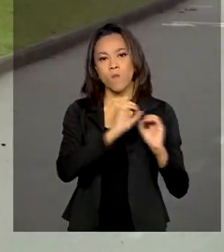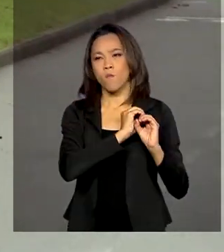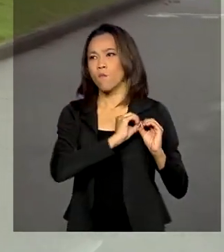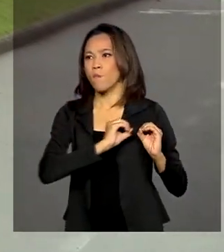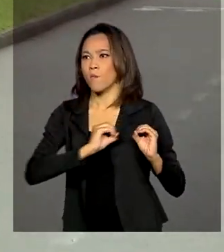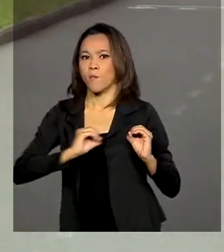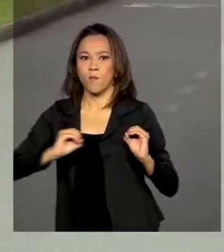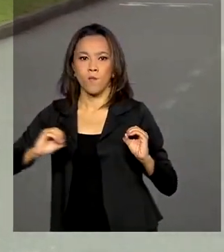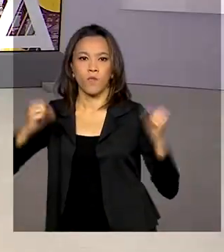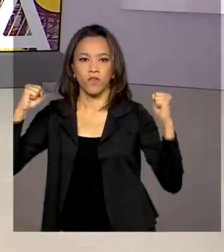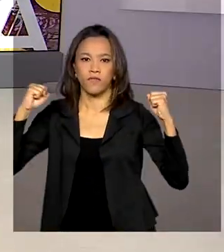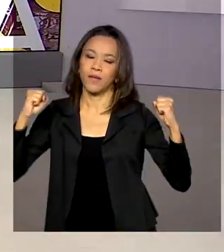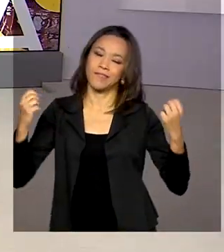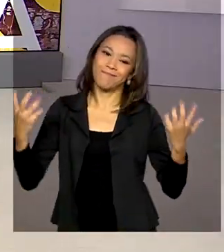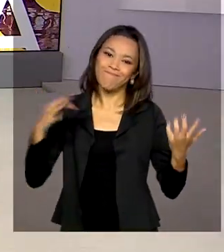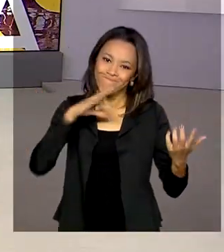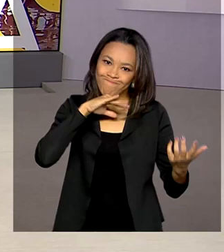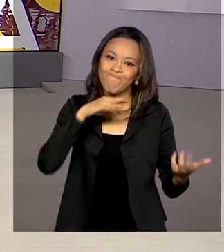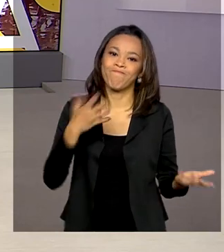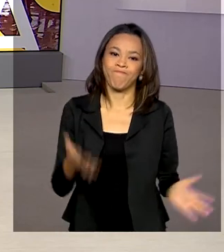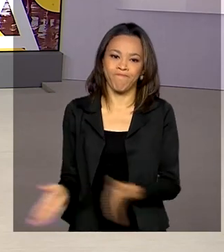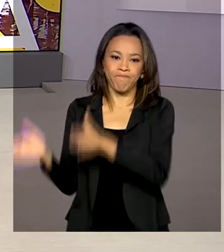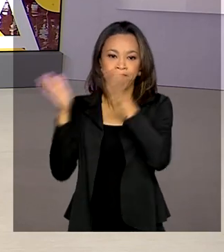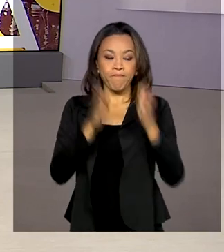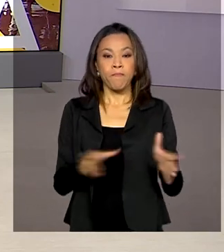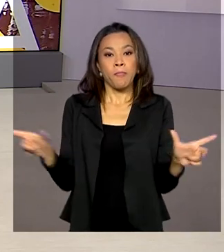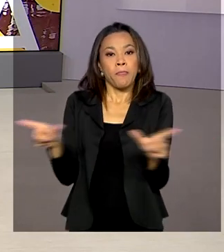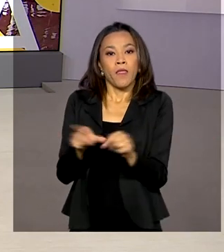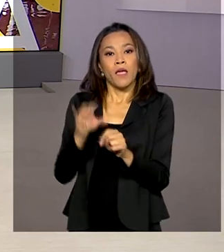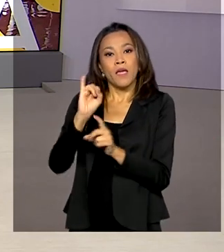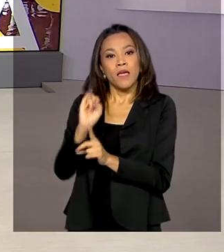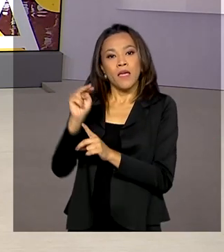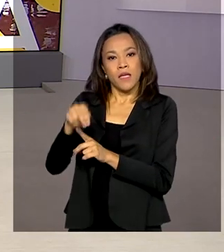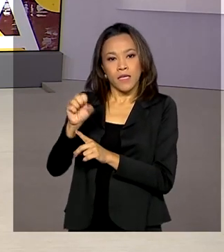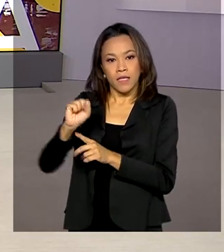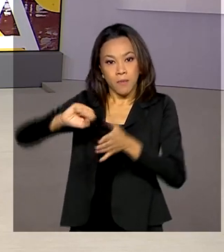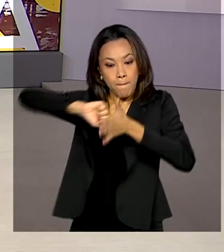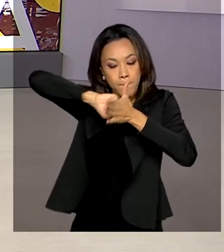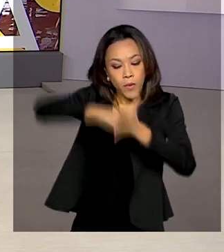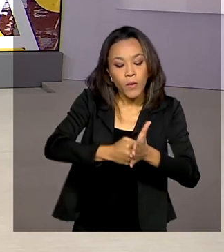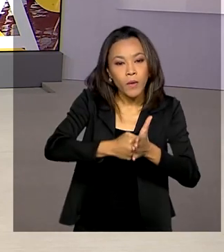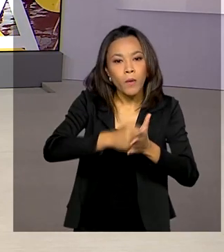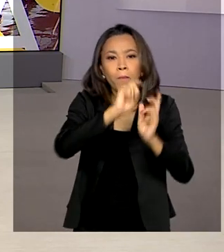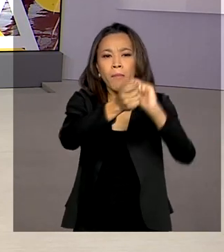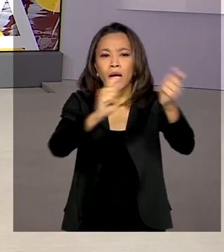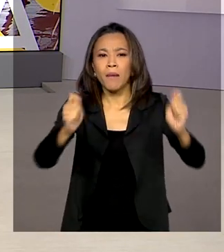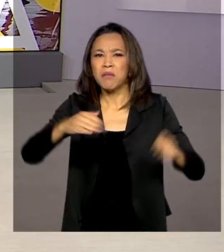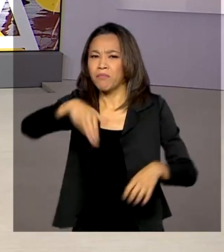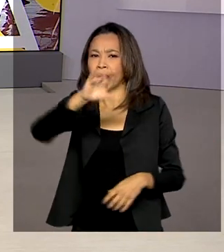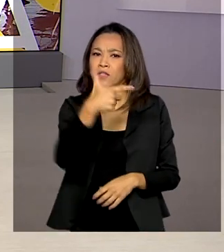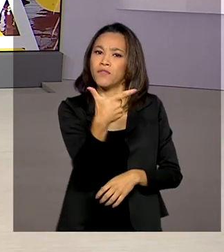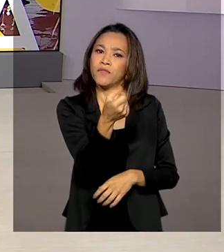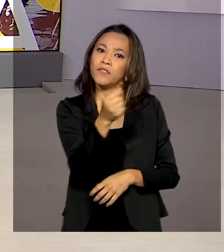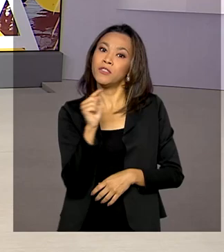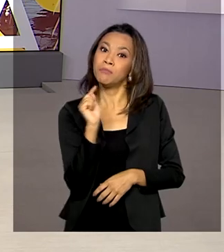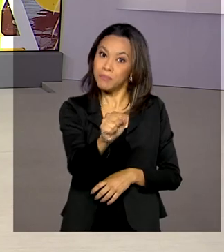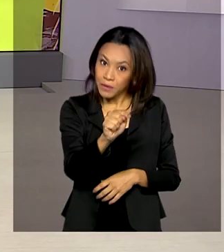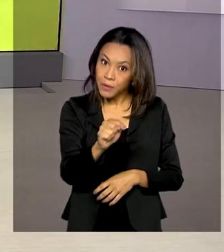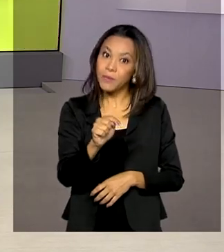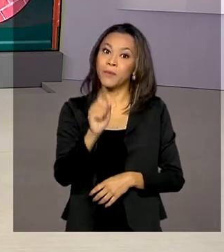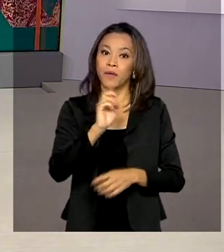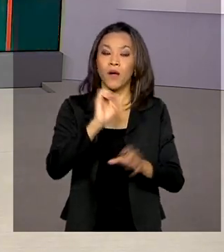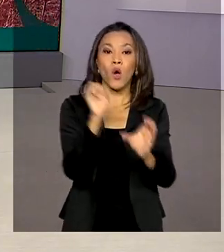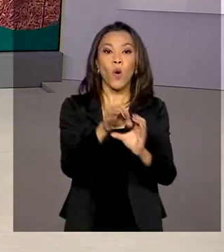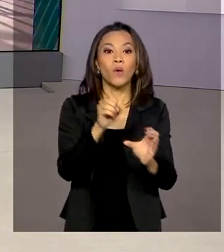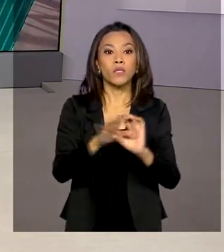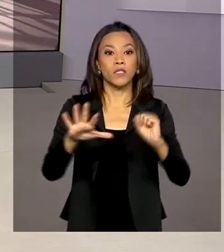tipo de exercício. O INSS bloqueou pagamentos de mais de 20 mil contas do seguro-desemprego de